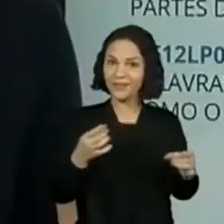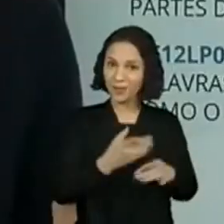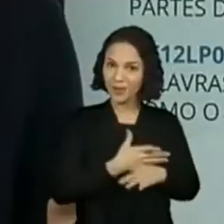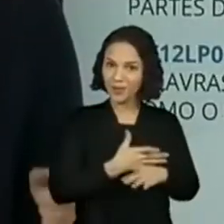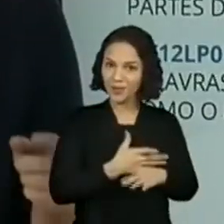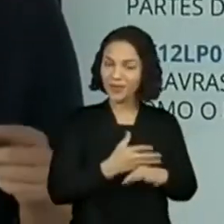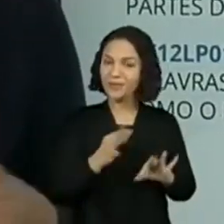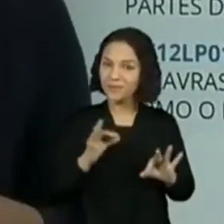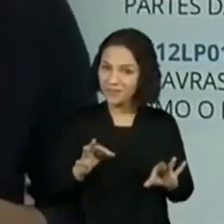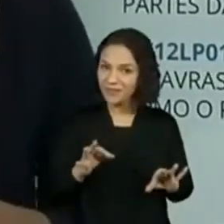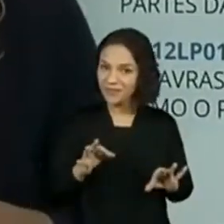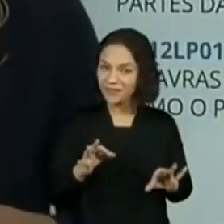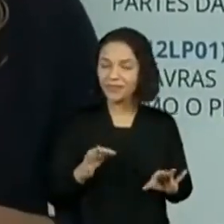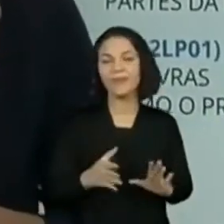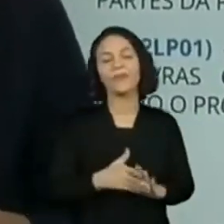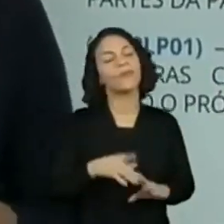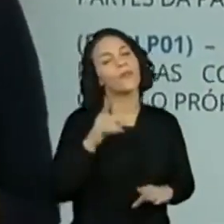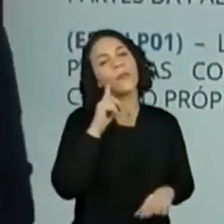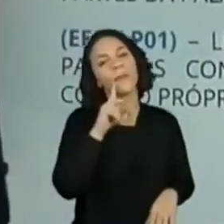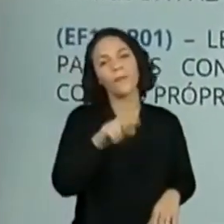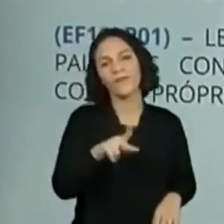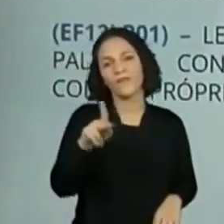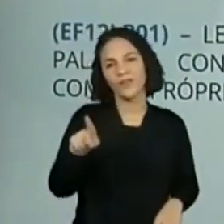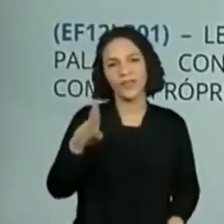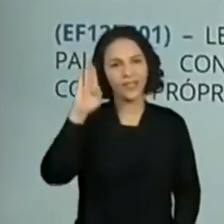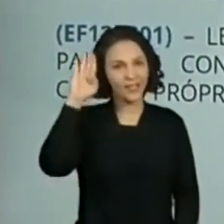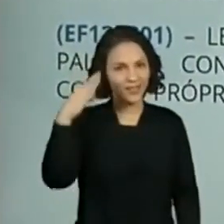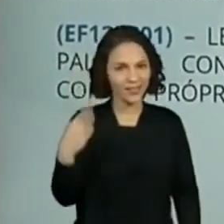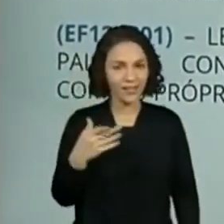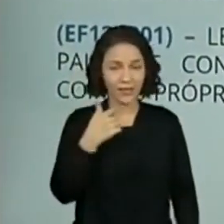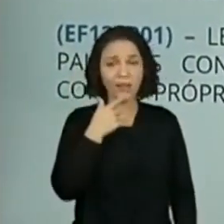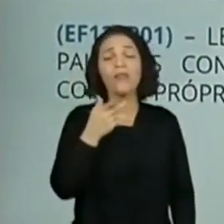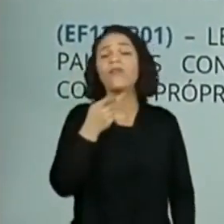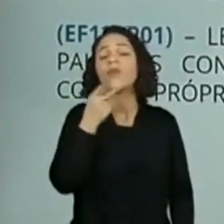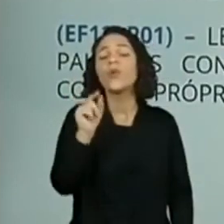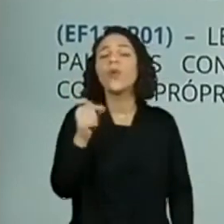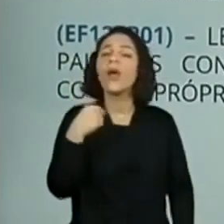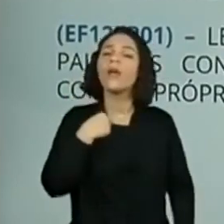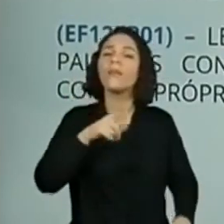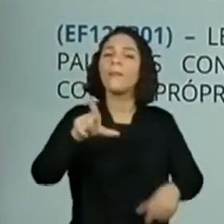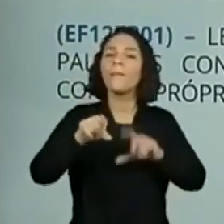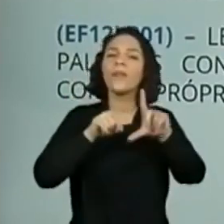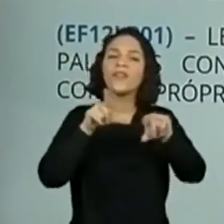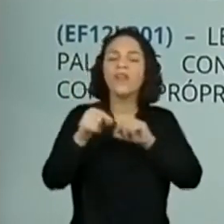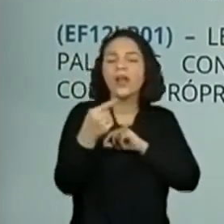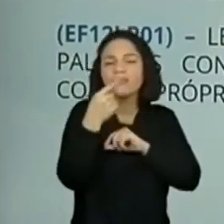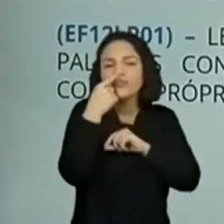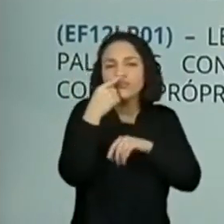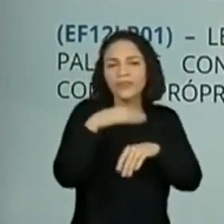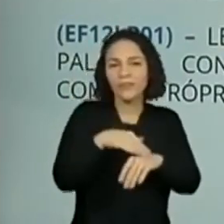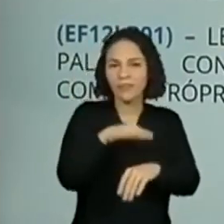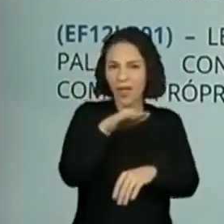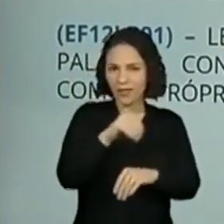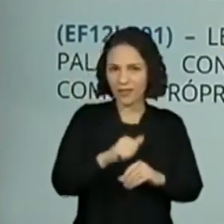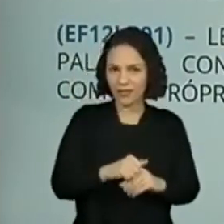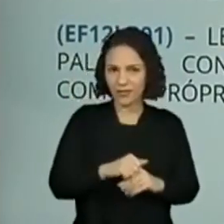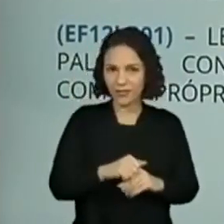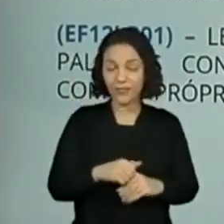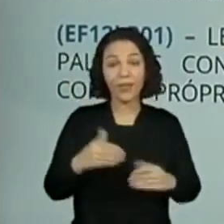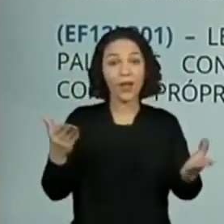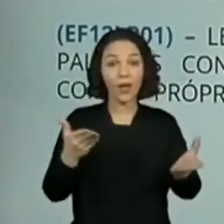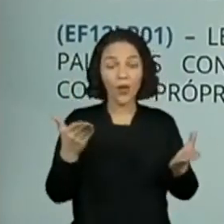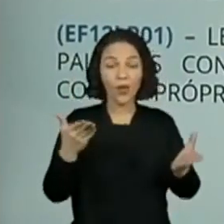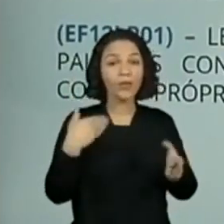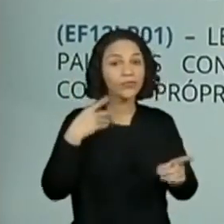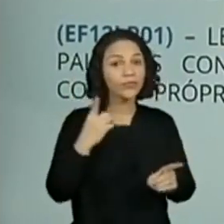então? A professora Kelly disse que a gente está falando das nossas preferências. Hoje, a gente vai descobrir outra